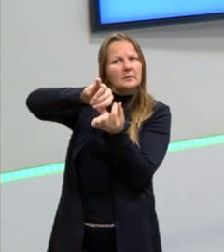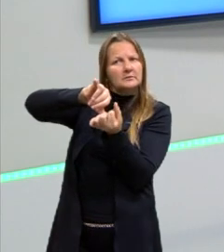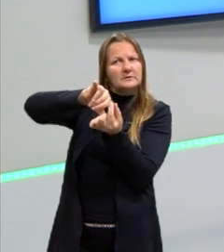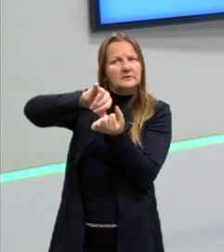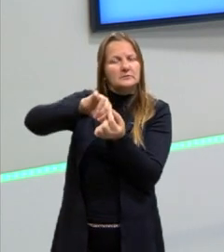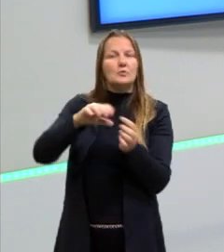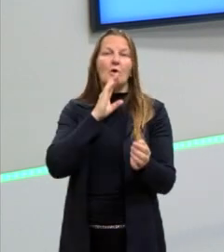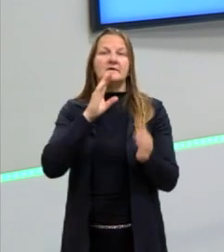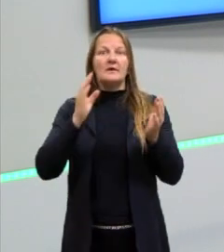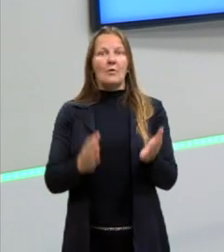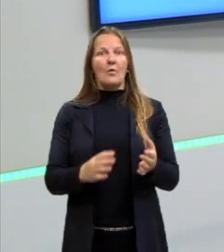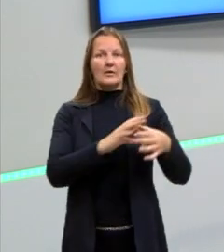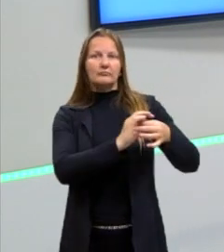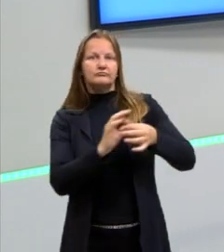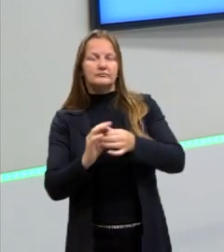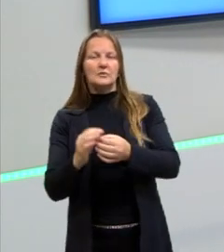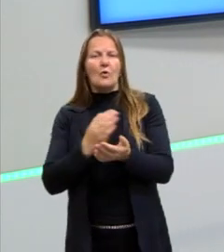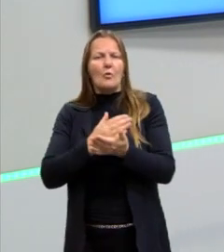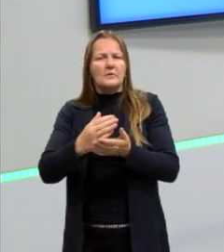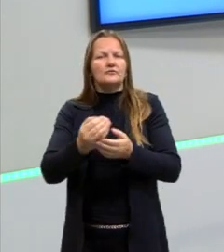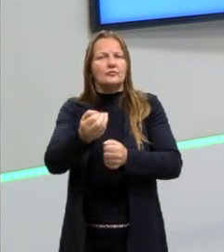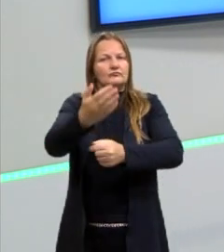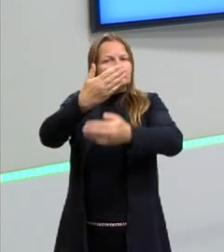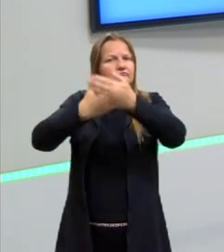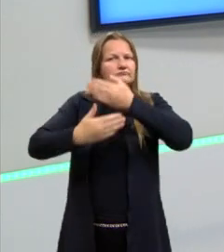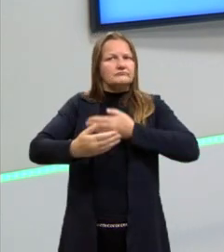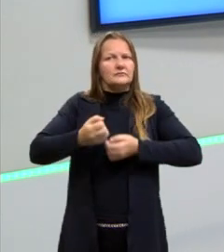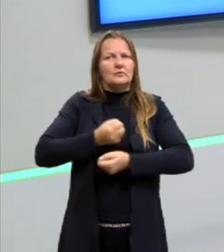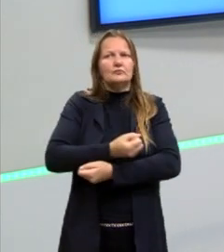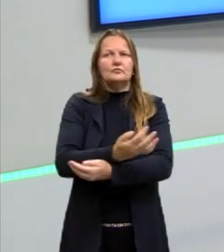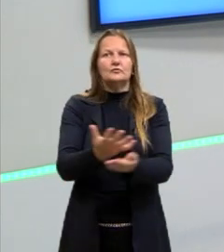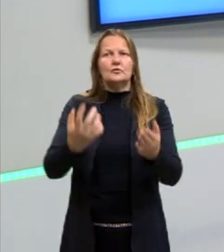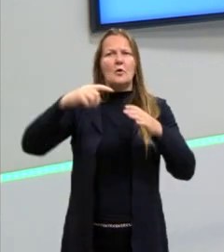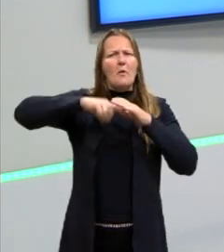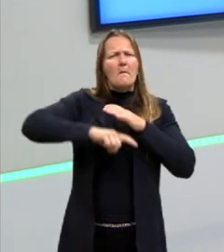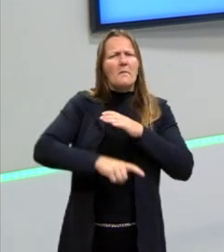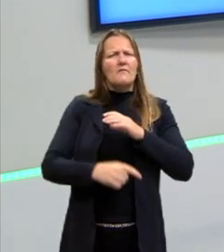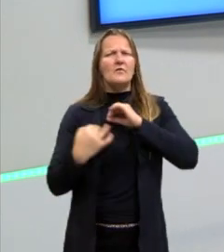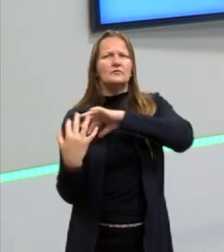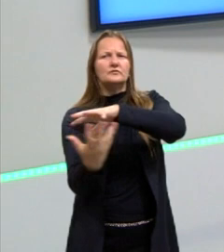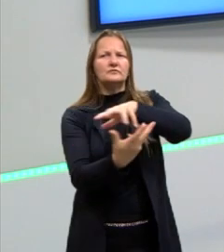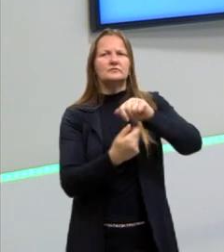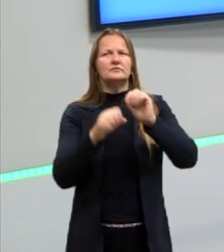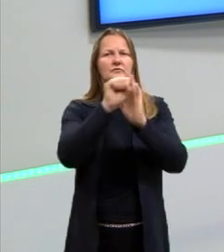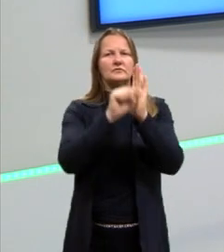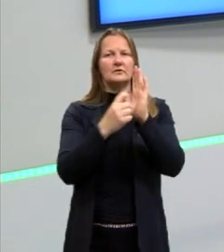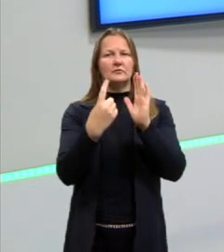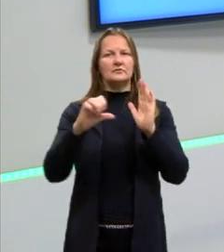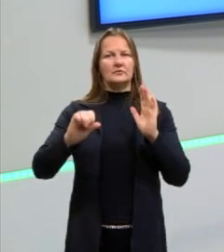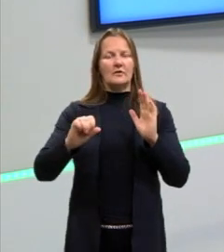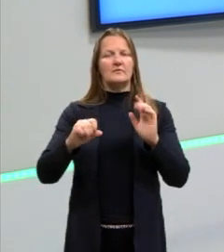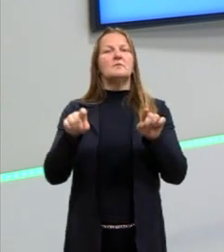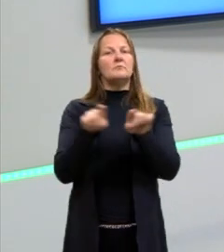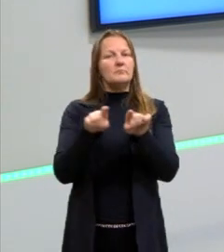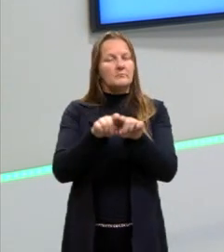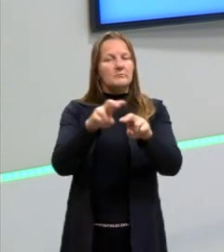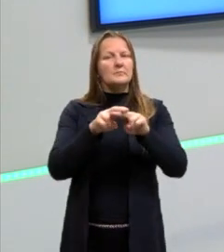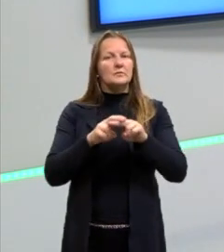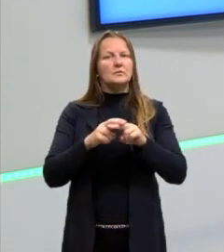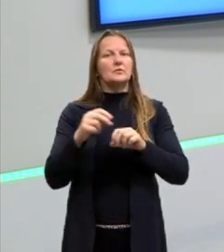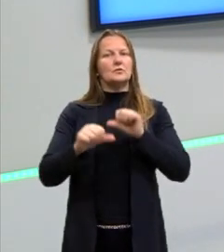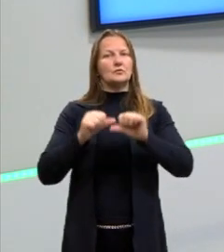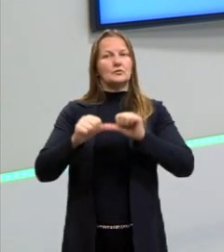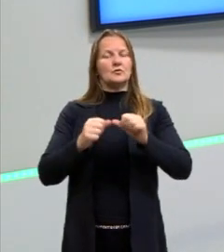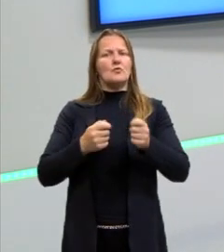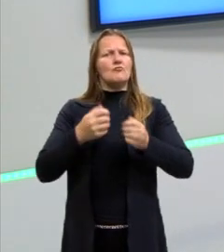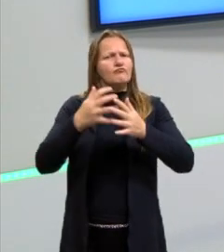gente conhece hoje em dia, começou a se espalhar de uma forma mais profunda no século XIX. Isso, inclusive, gerou novos